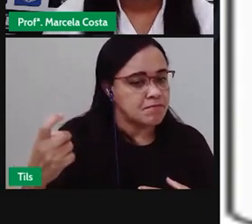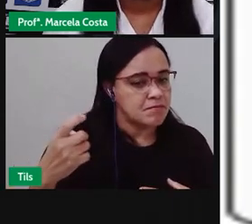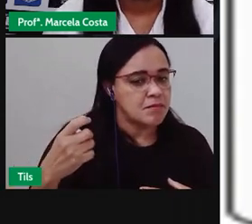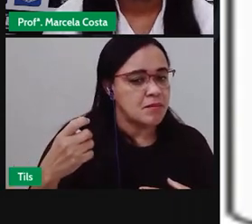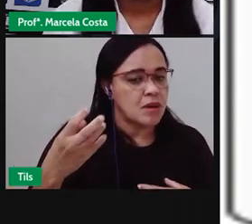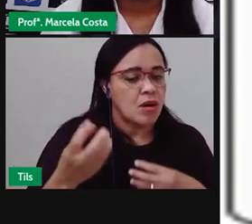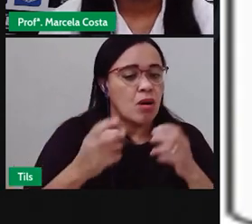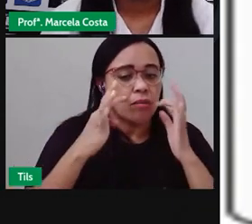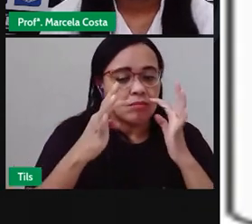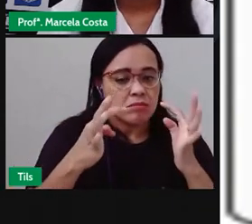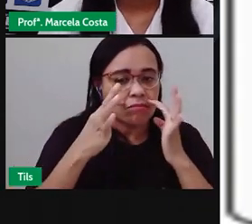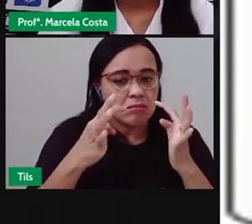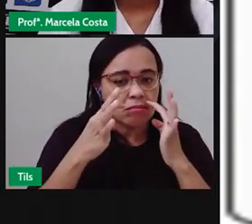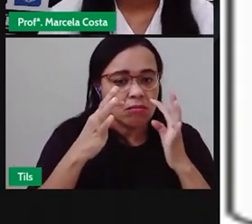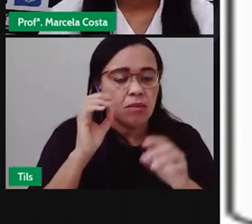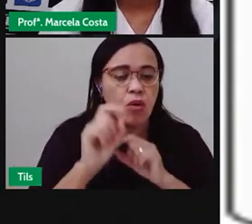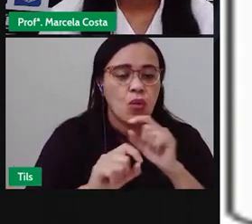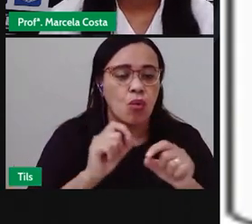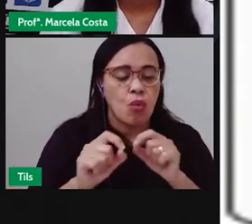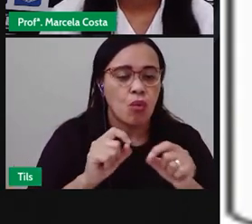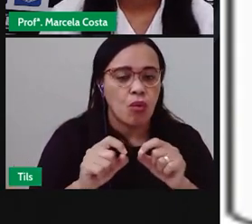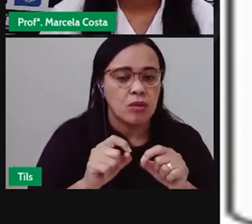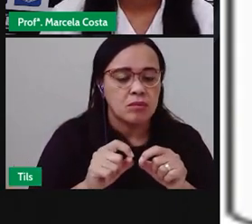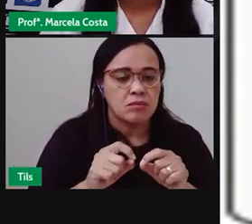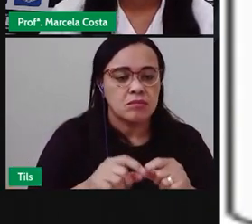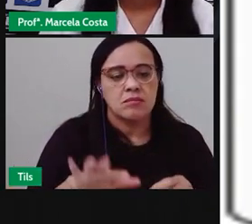Letra F Que tem o som de F